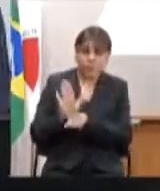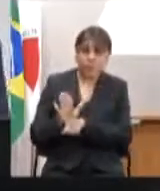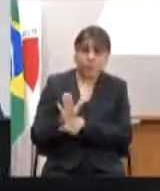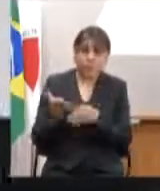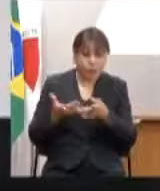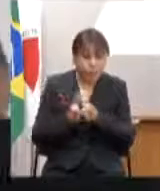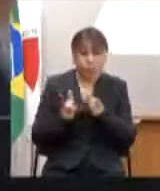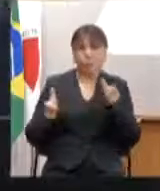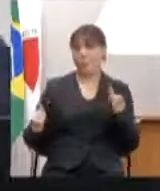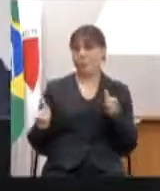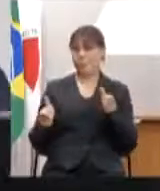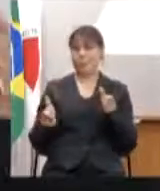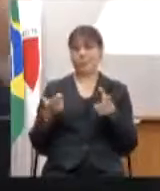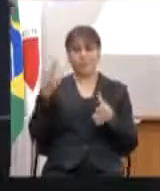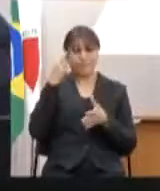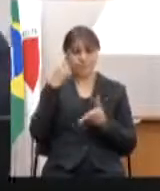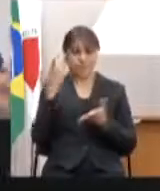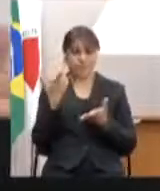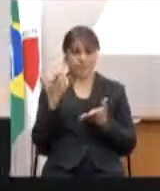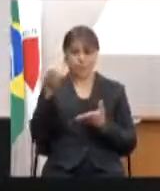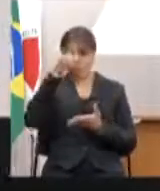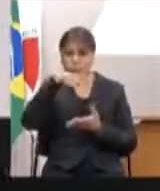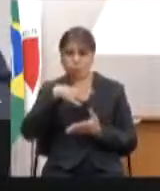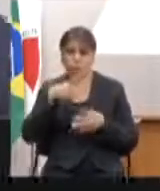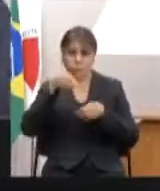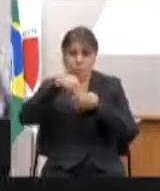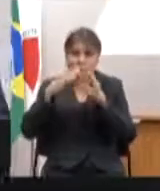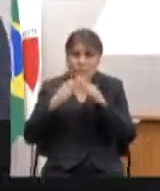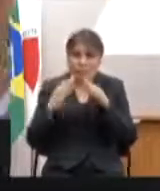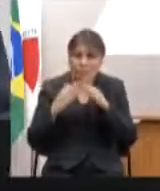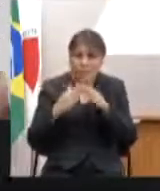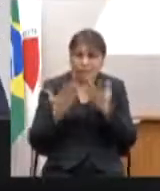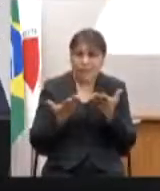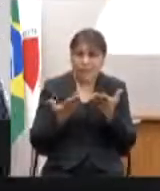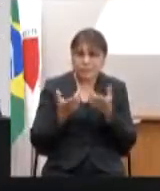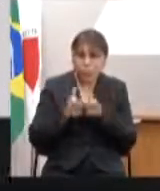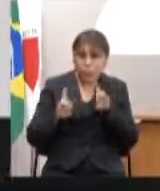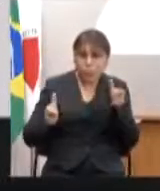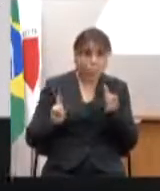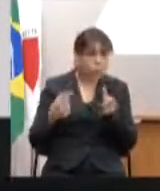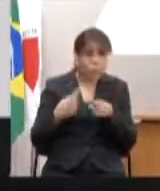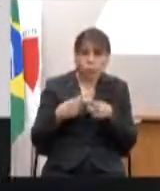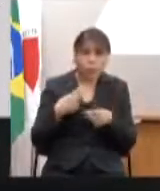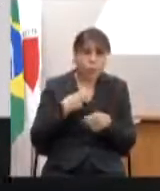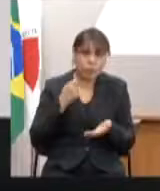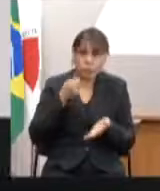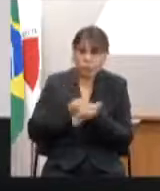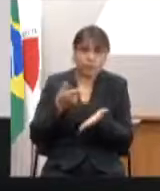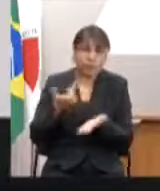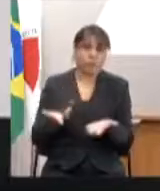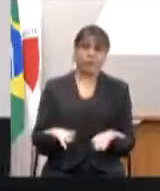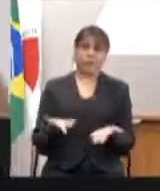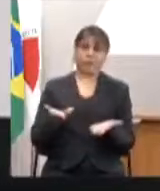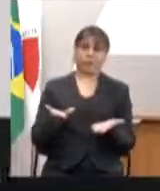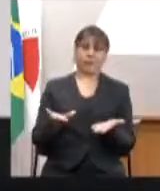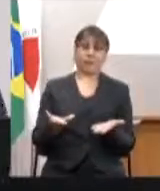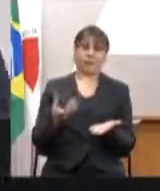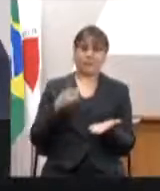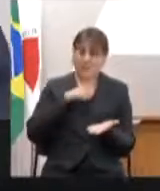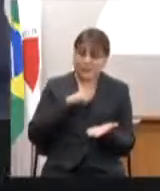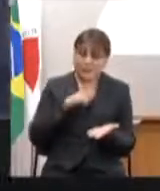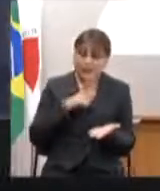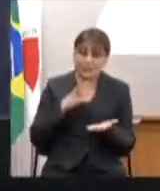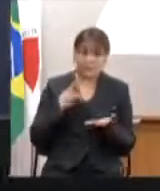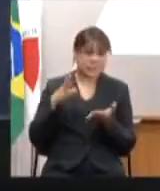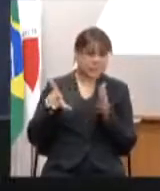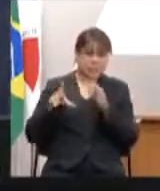mais. Então, se na pandemia a violência doméstica cresceu mais, por quê? Qual a justificativa de não pagamento dessas emendas? Nós temos emendas para a